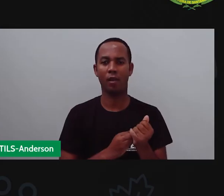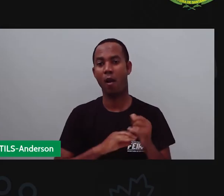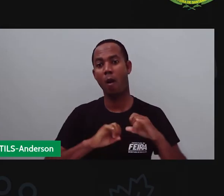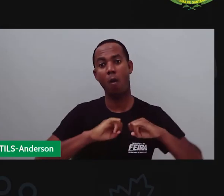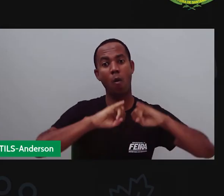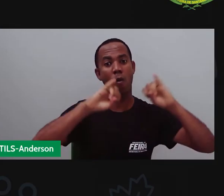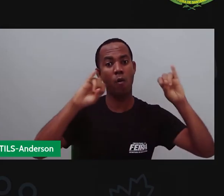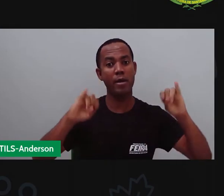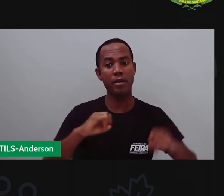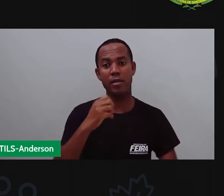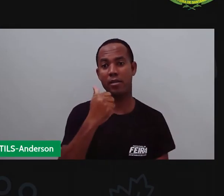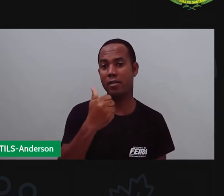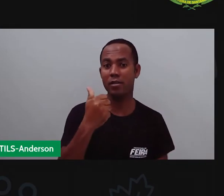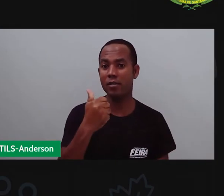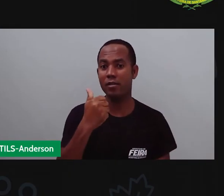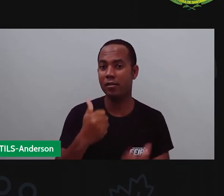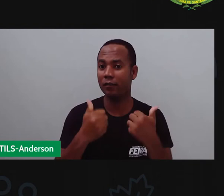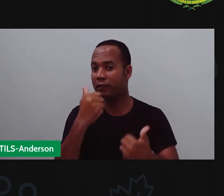Oi,